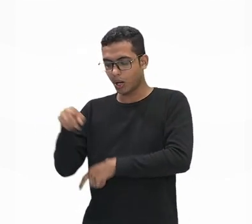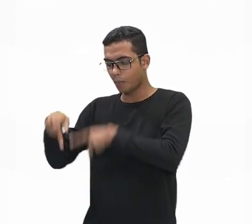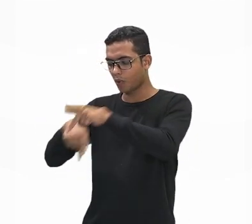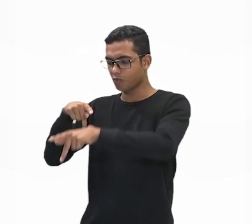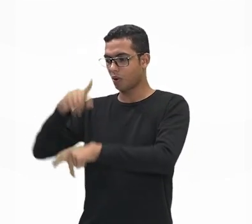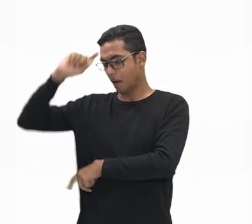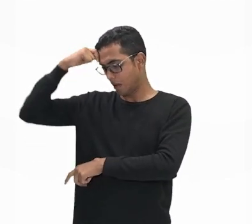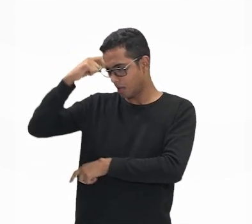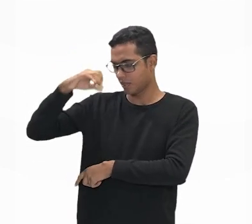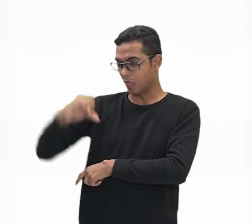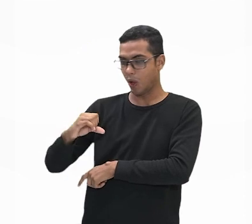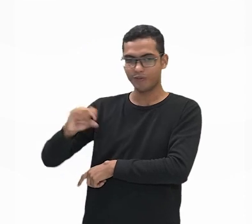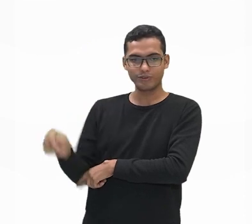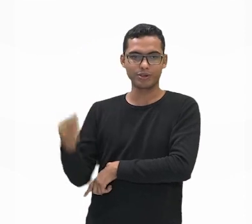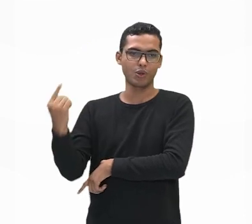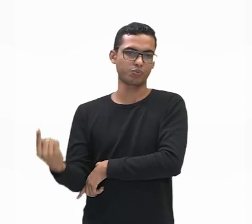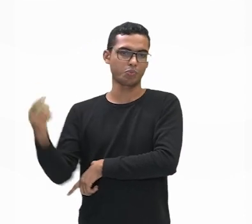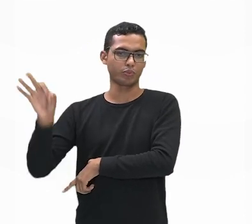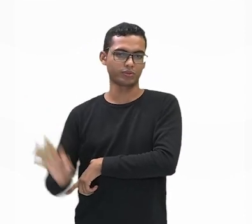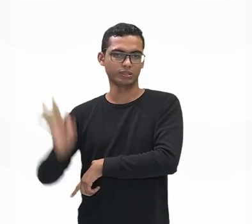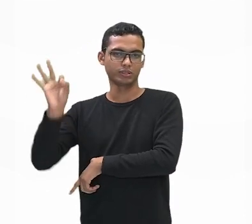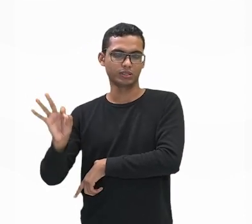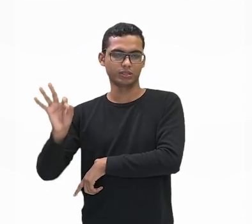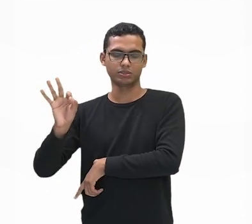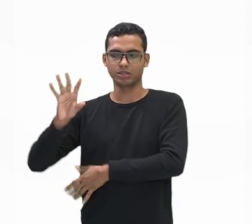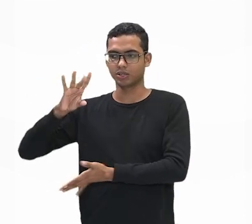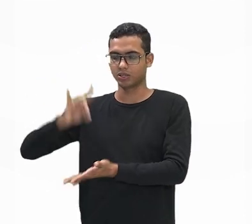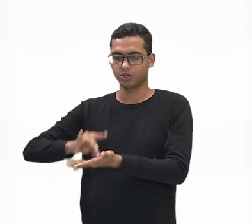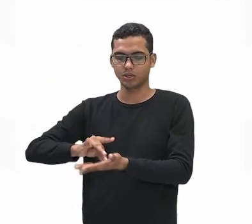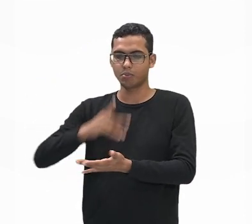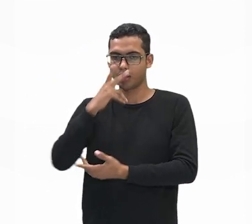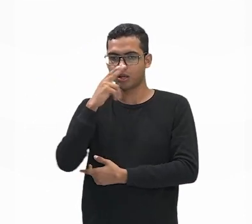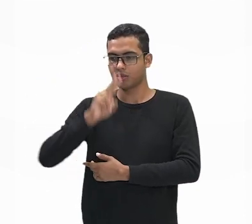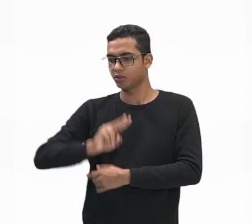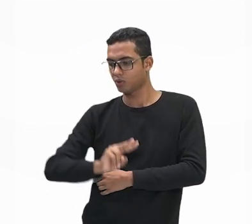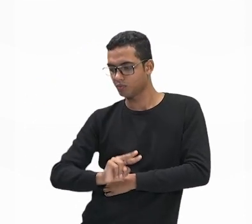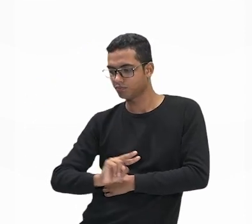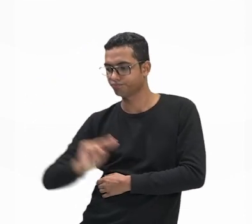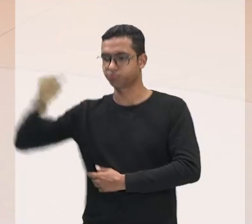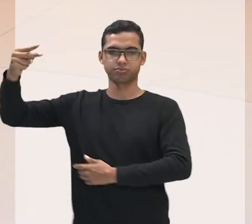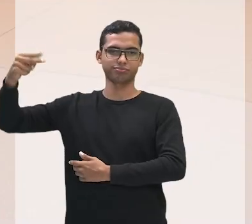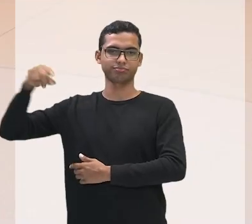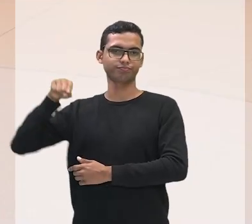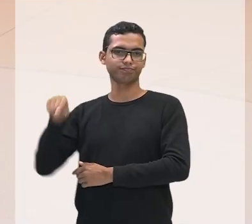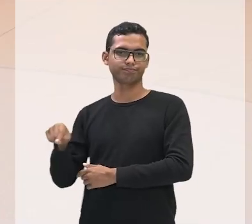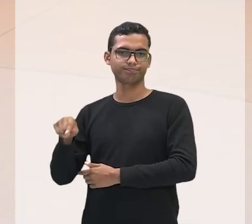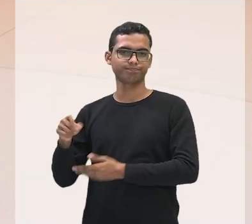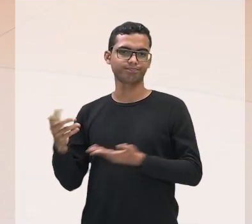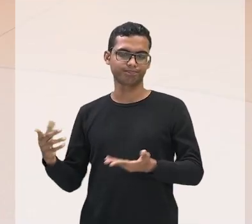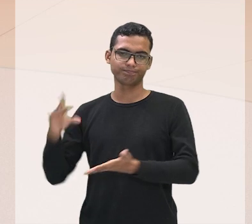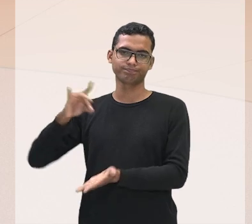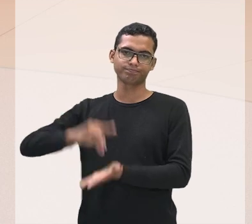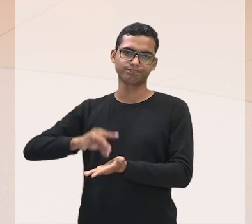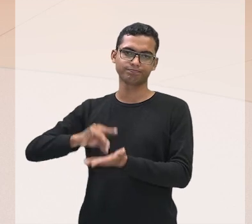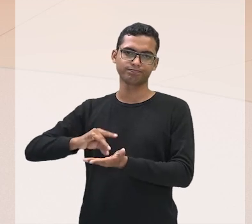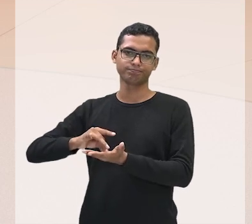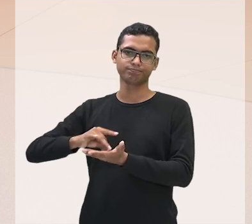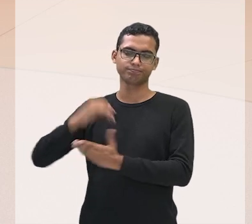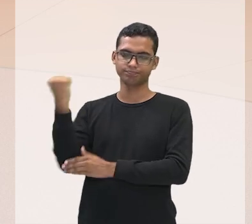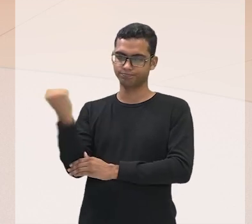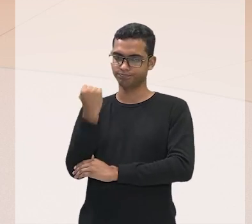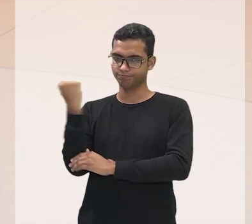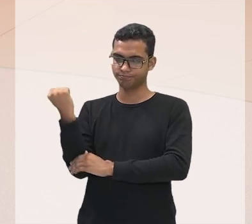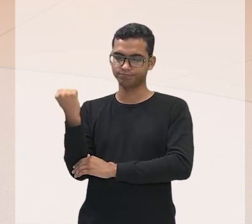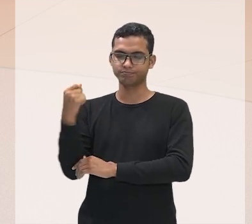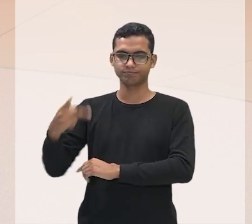dramática ainda pensando na realidade brasileira. Pessoal, a questão da desigualdade